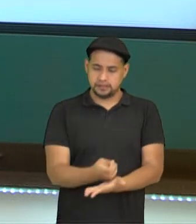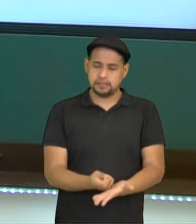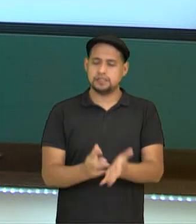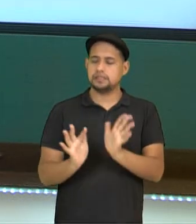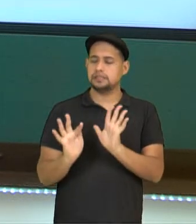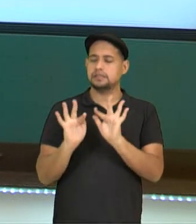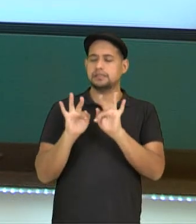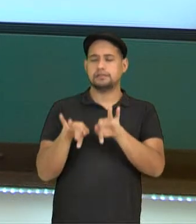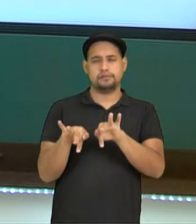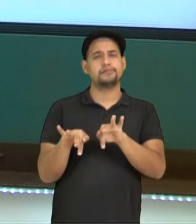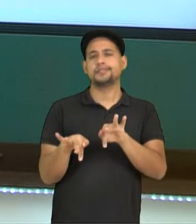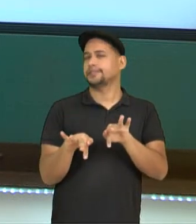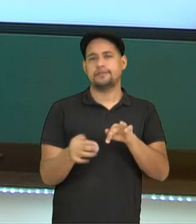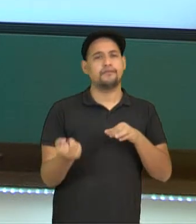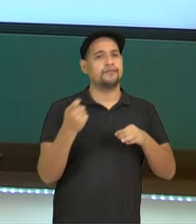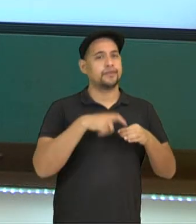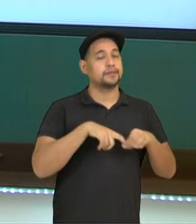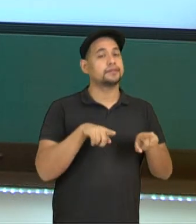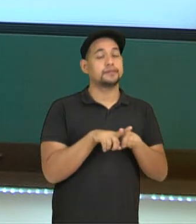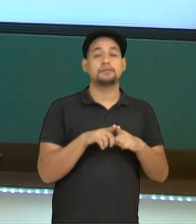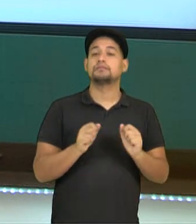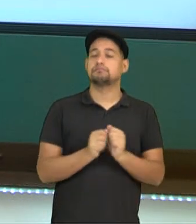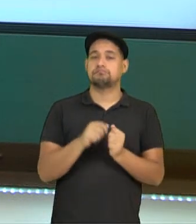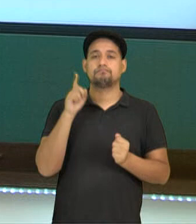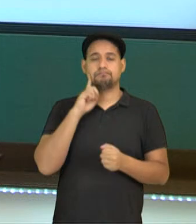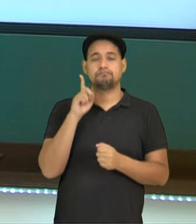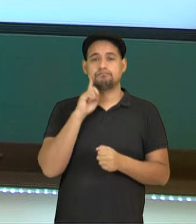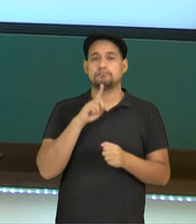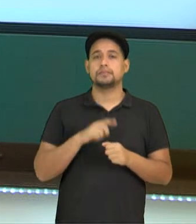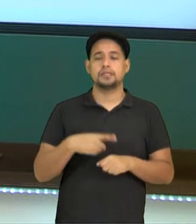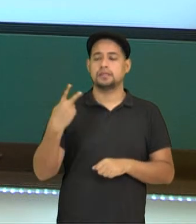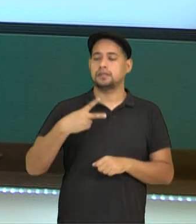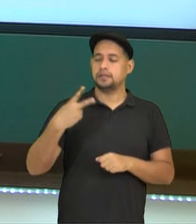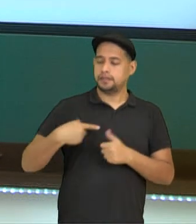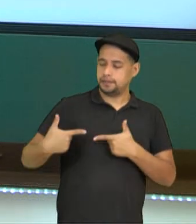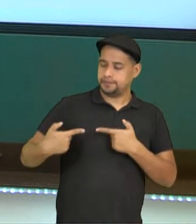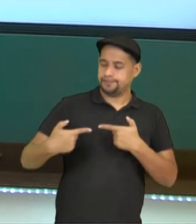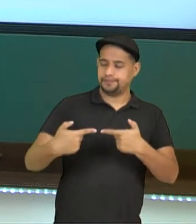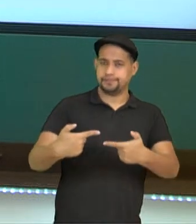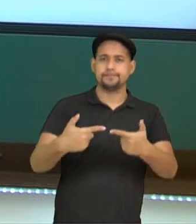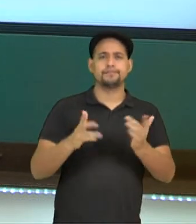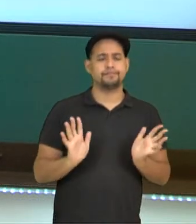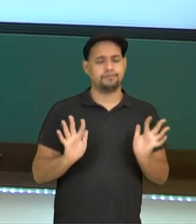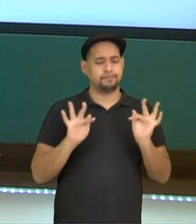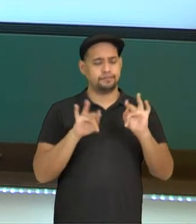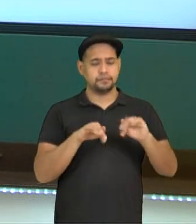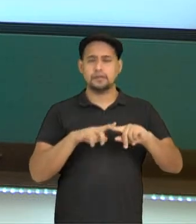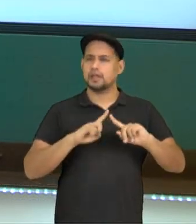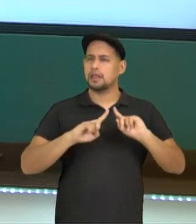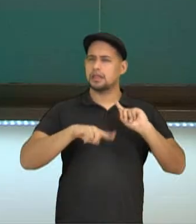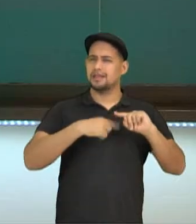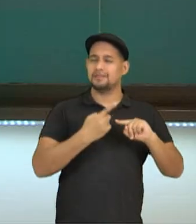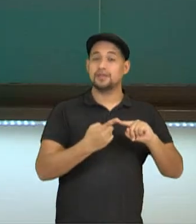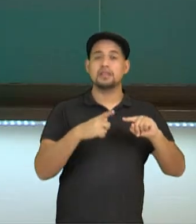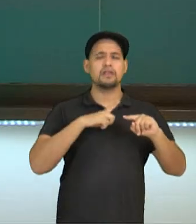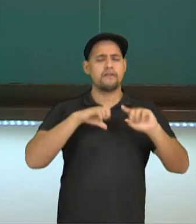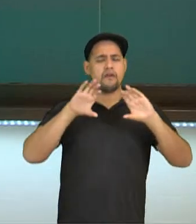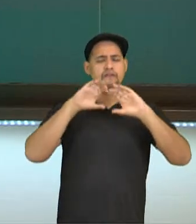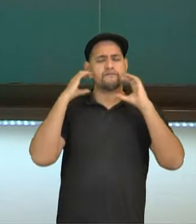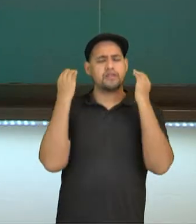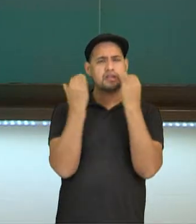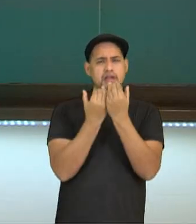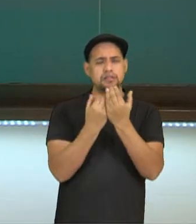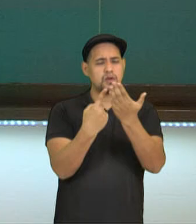incondicional perante os Estados Unidos. A Segunda Guerra Mundial acabou. Depois dela, conferências,